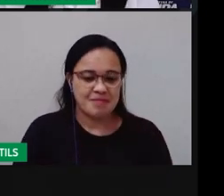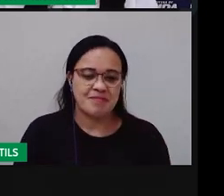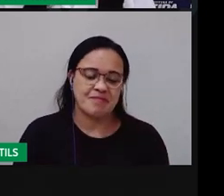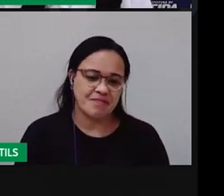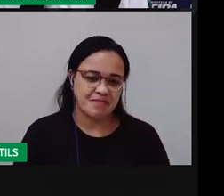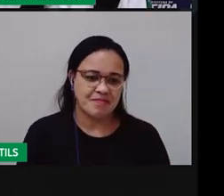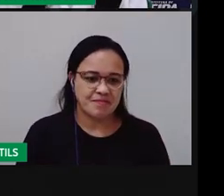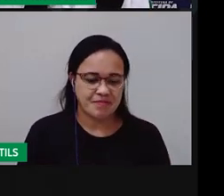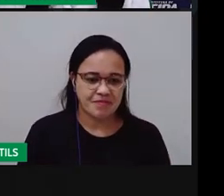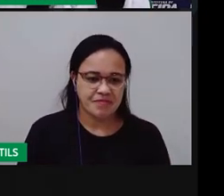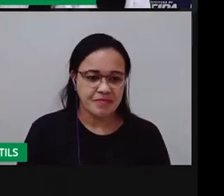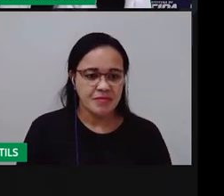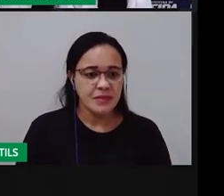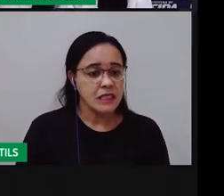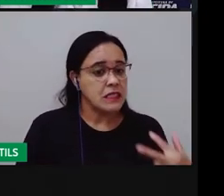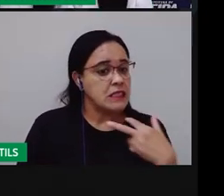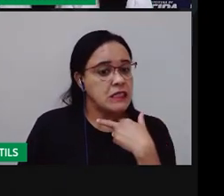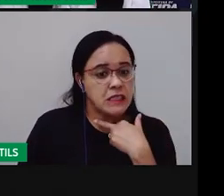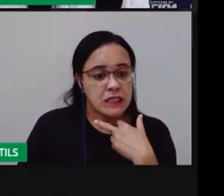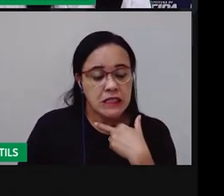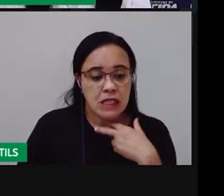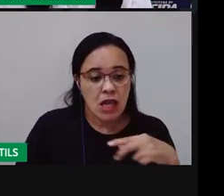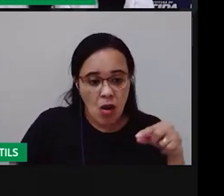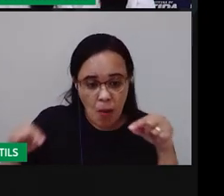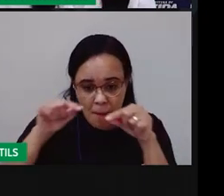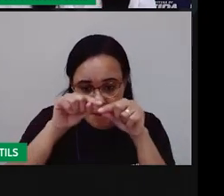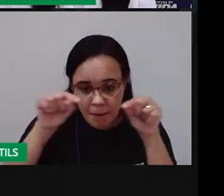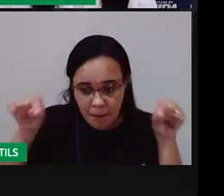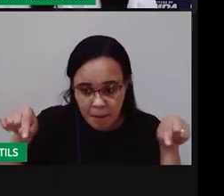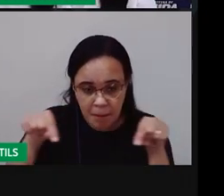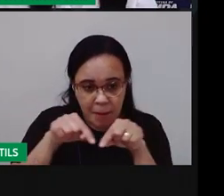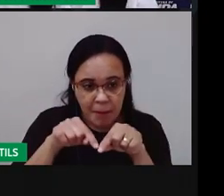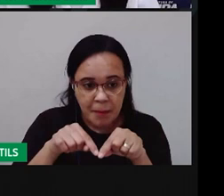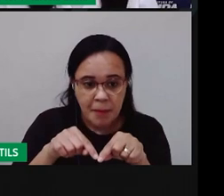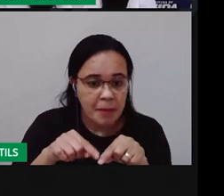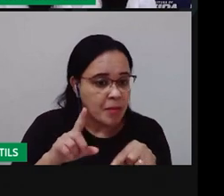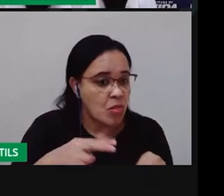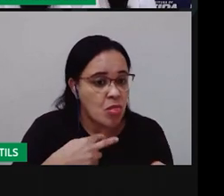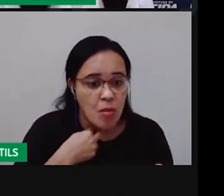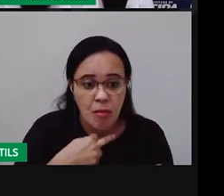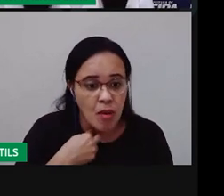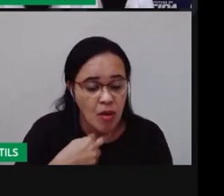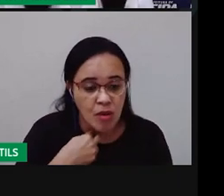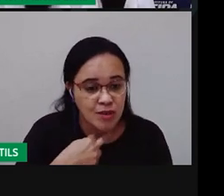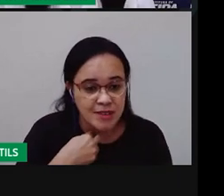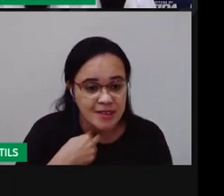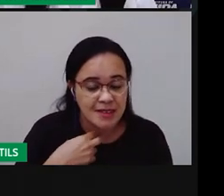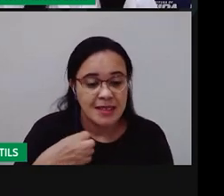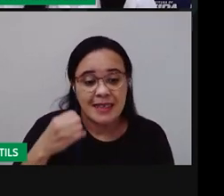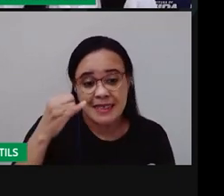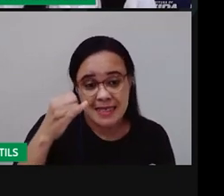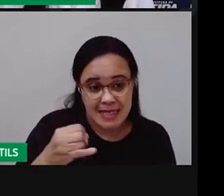E você não pode Pisar na linha Senão Está fora do jogo Você tem que Passar a sua vez